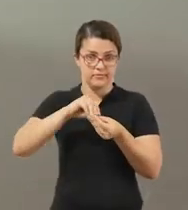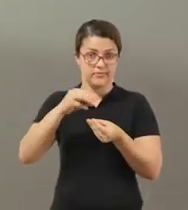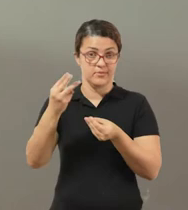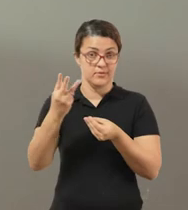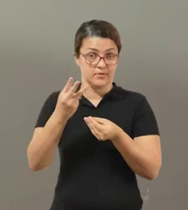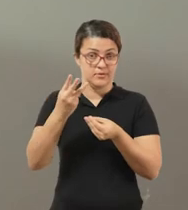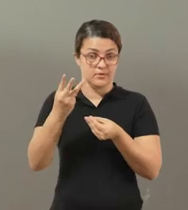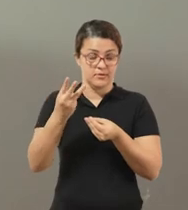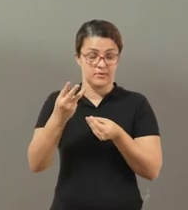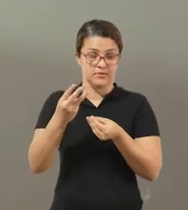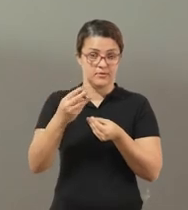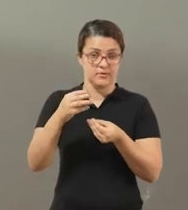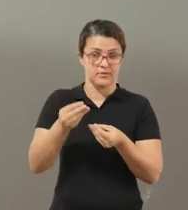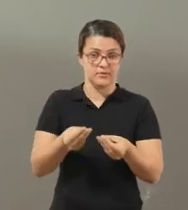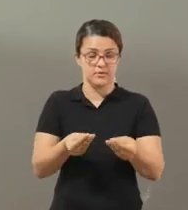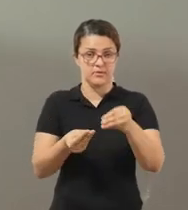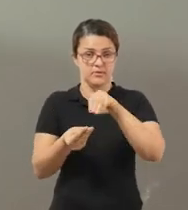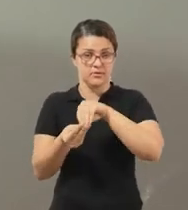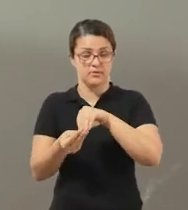Duas